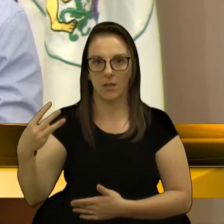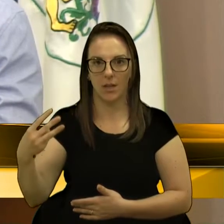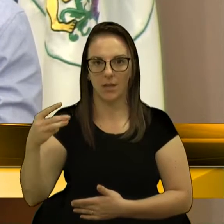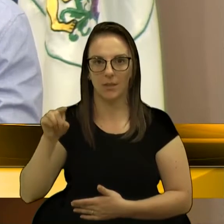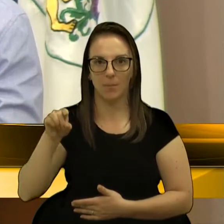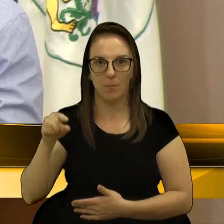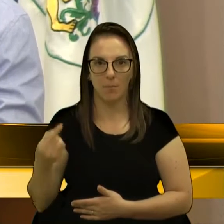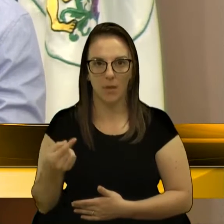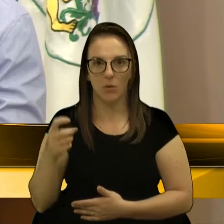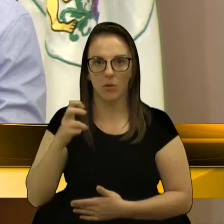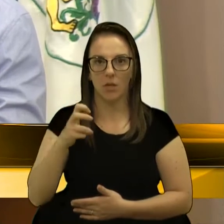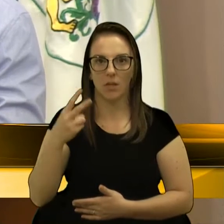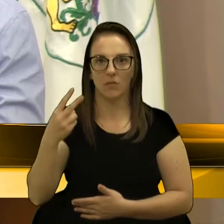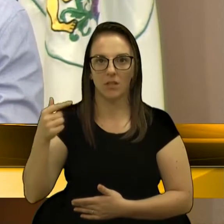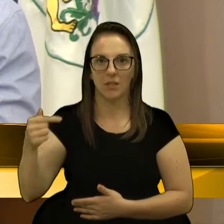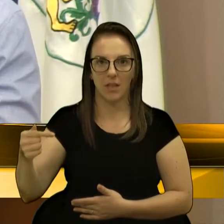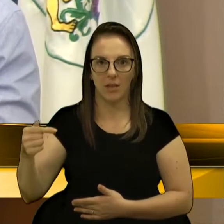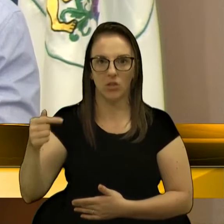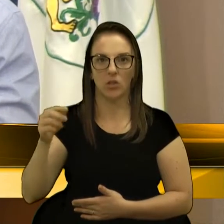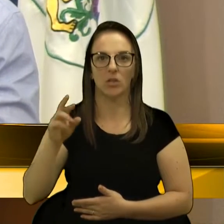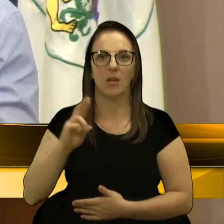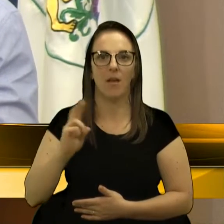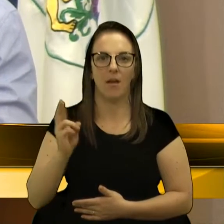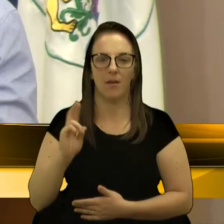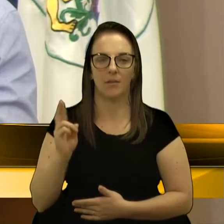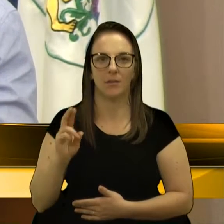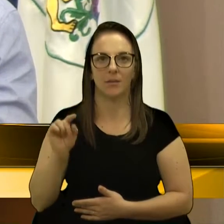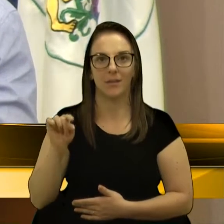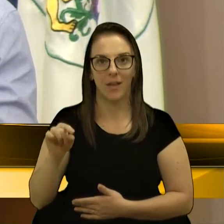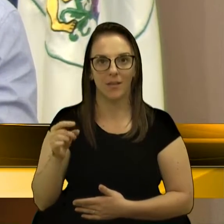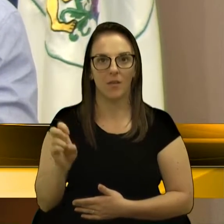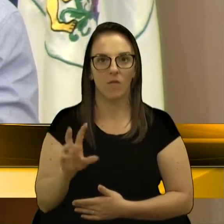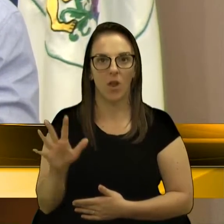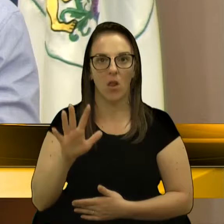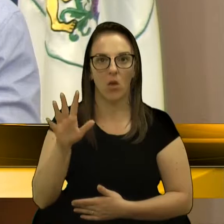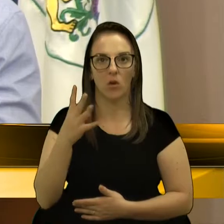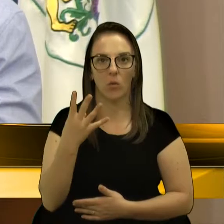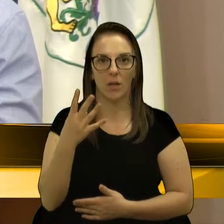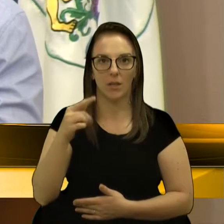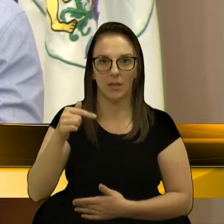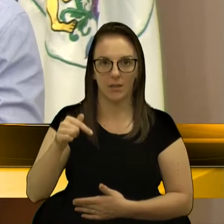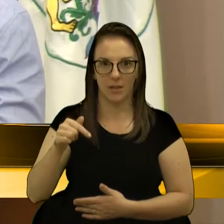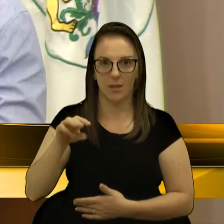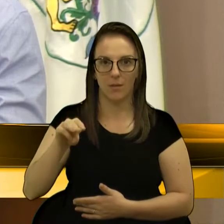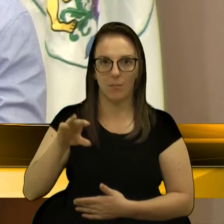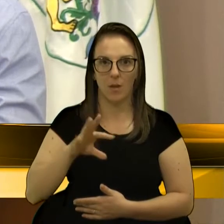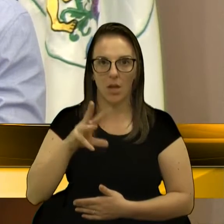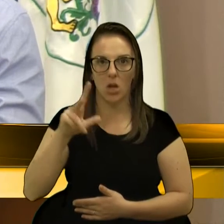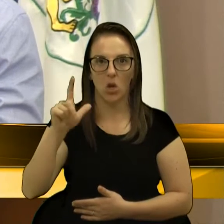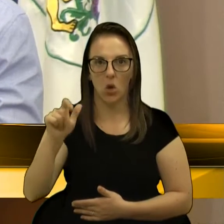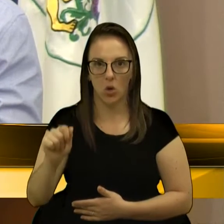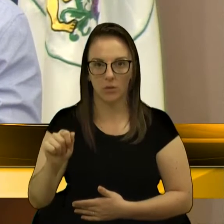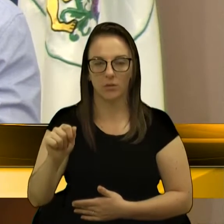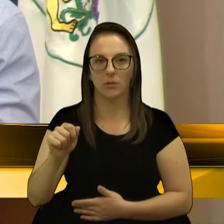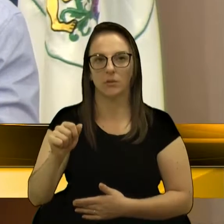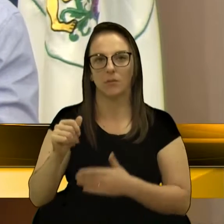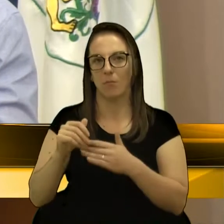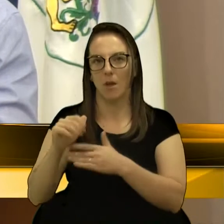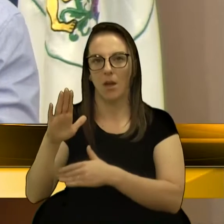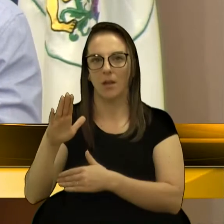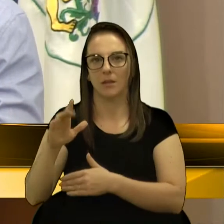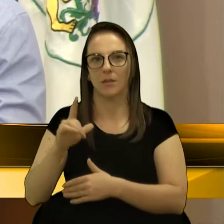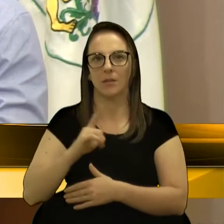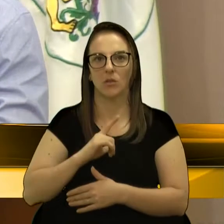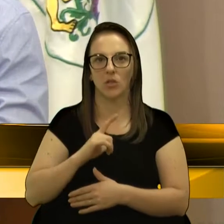527 reais. Desse montante, 47 milhões, 367 mil, 524 vieram de